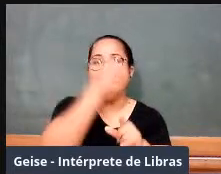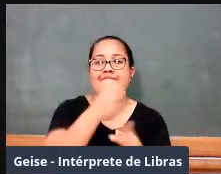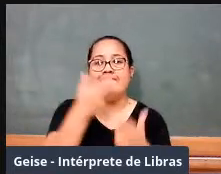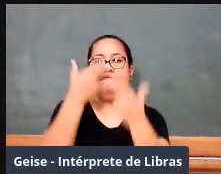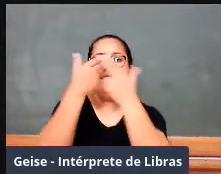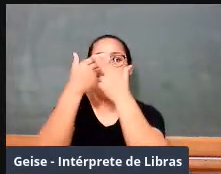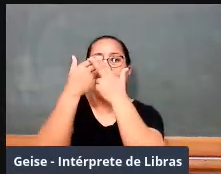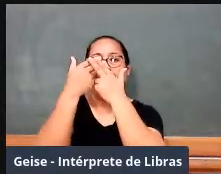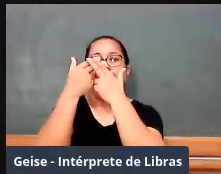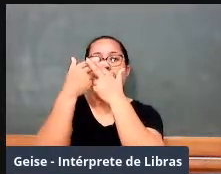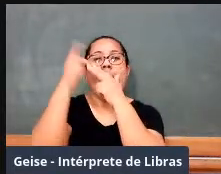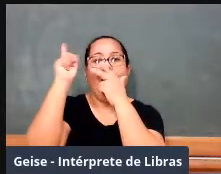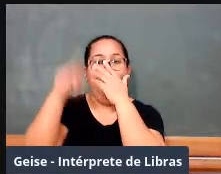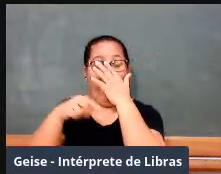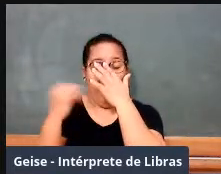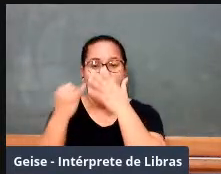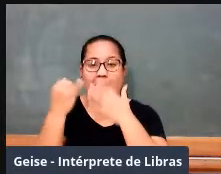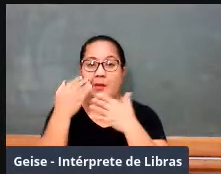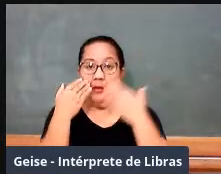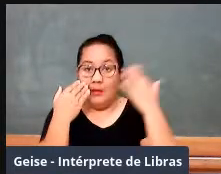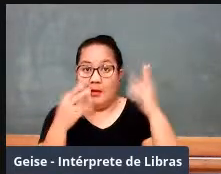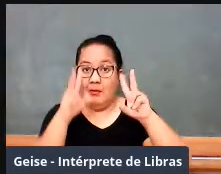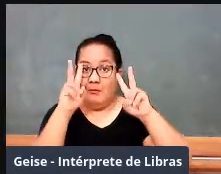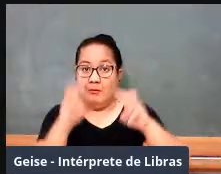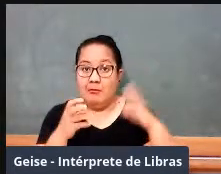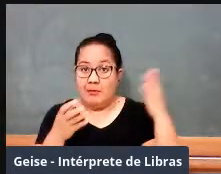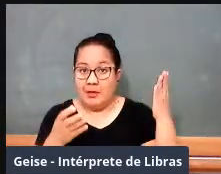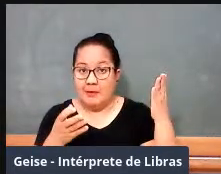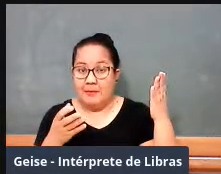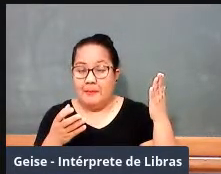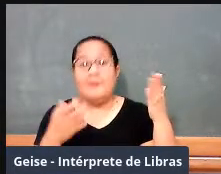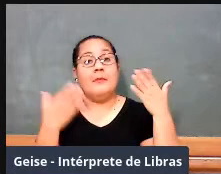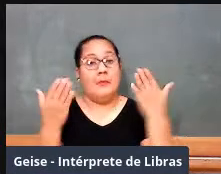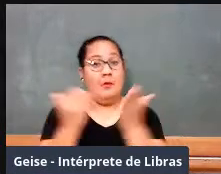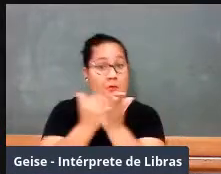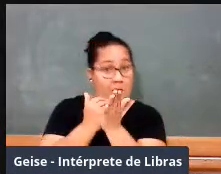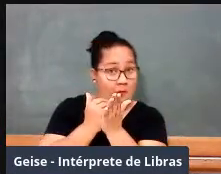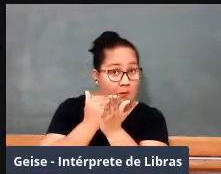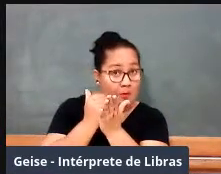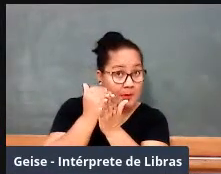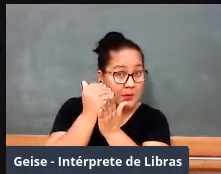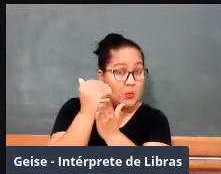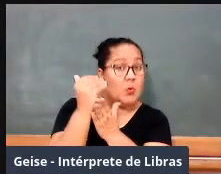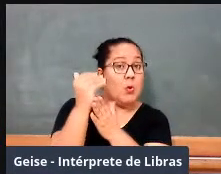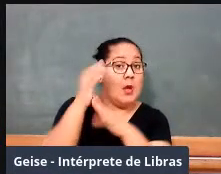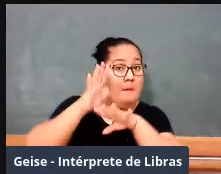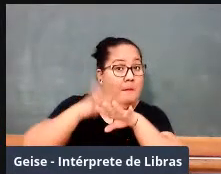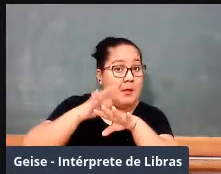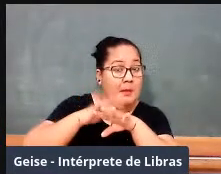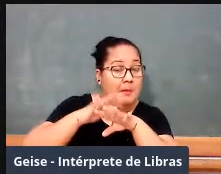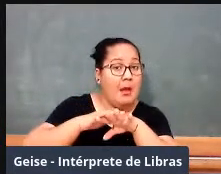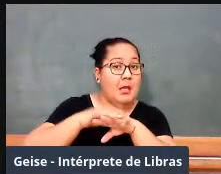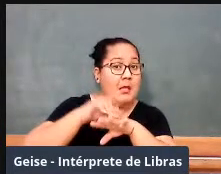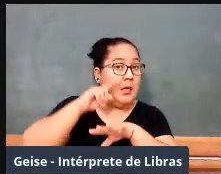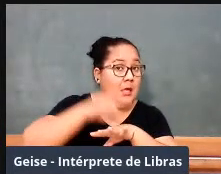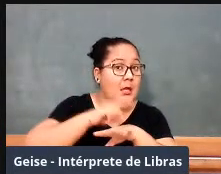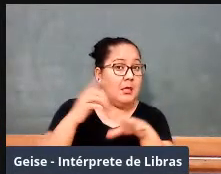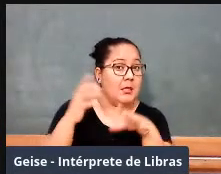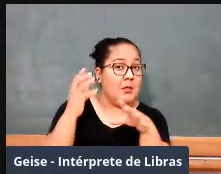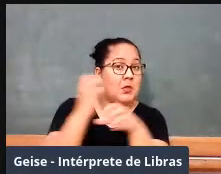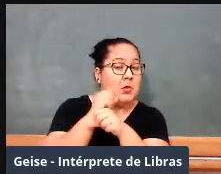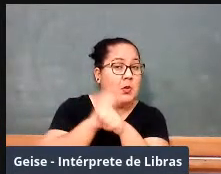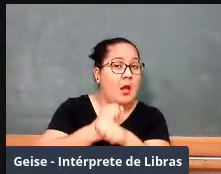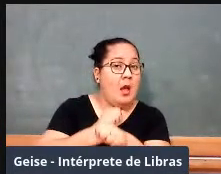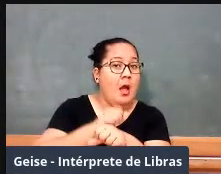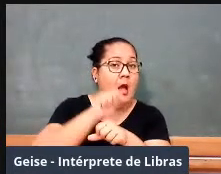álgebra linear e geometria elementar, quer dizer, a partir da álgebra, a partir da teoria dos conjuntos, nós vamos submeter a